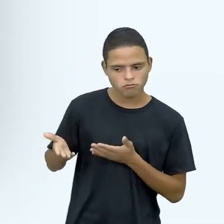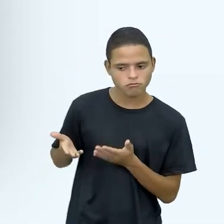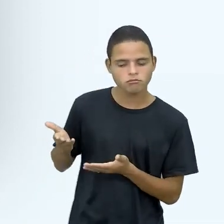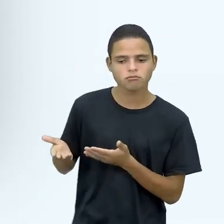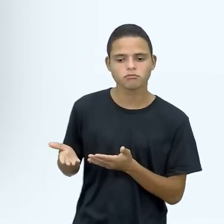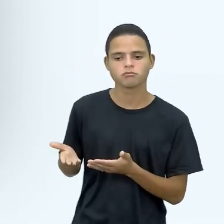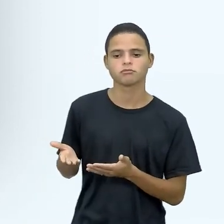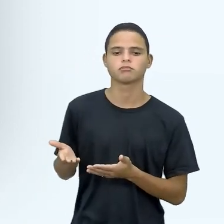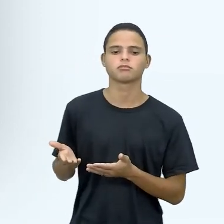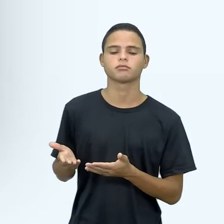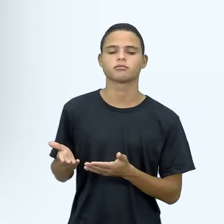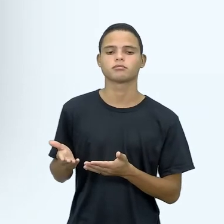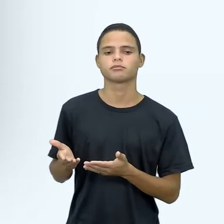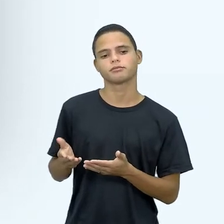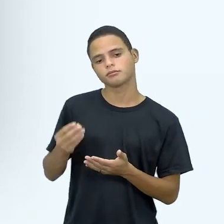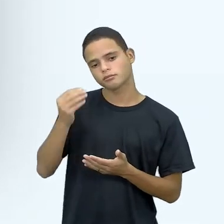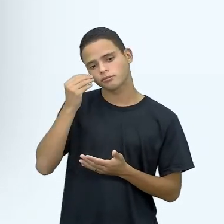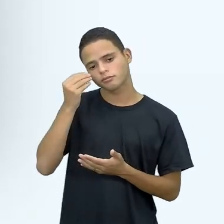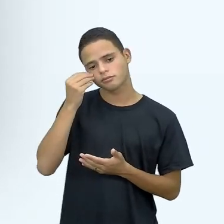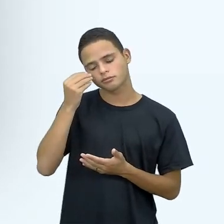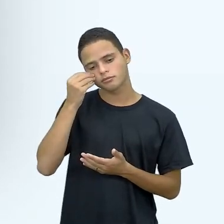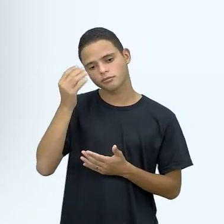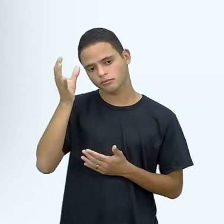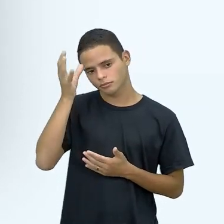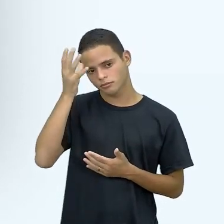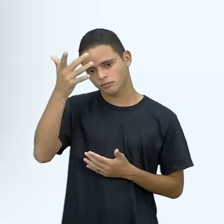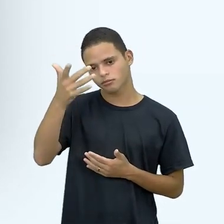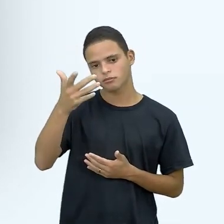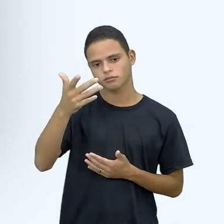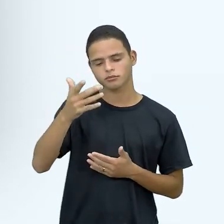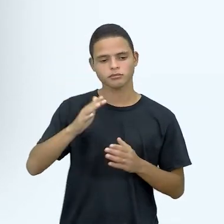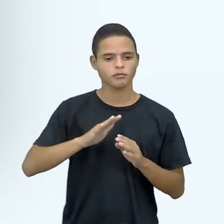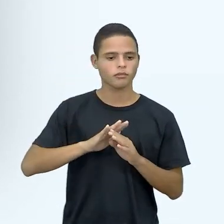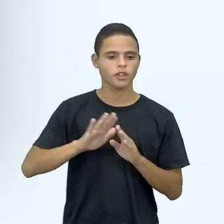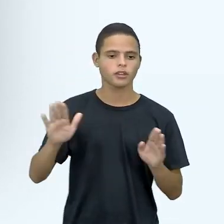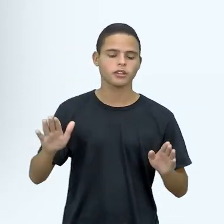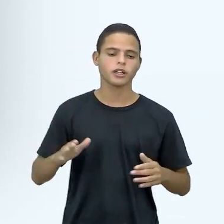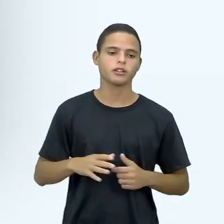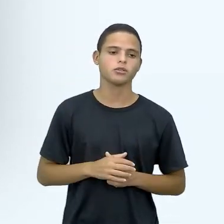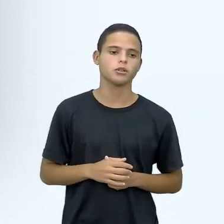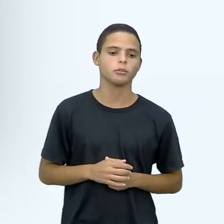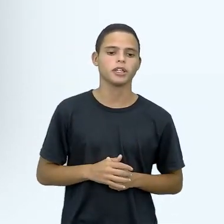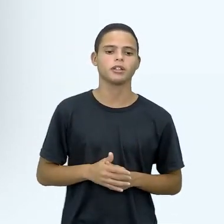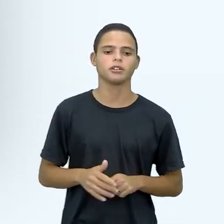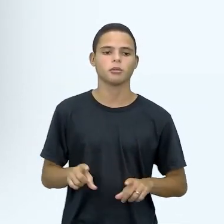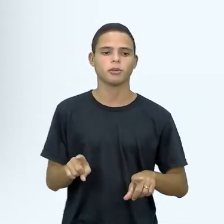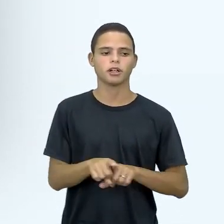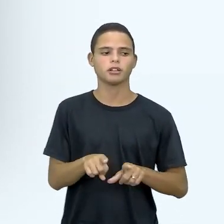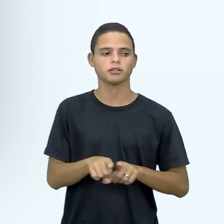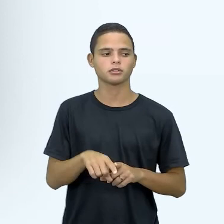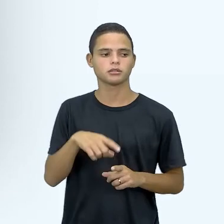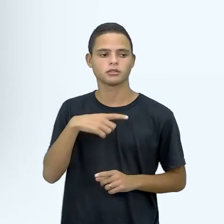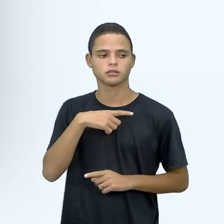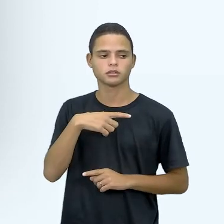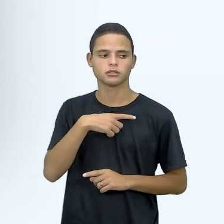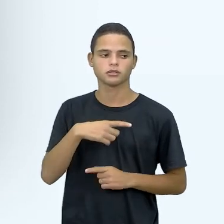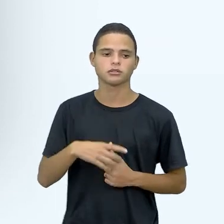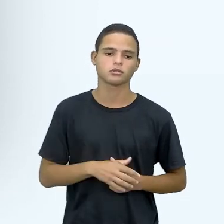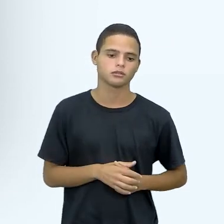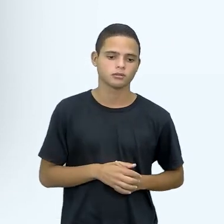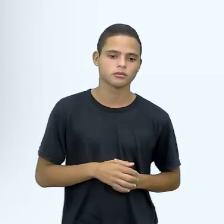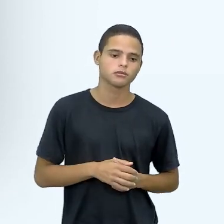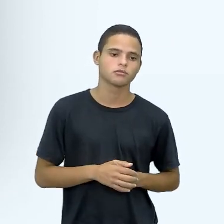então, realiza esse tratamento, né, seria só pela ingestão, por exemplo, de alimentos ou de